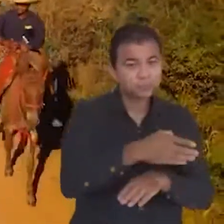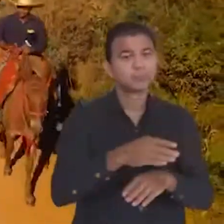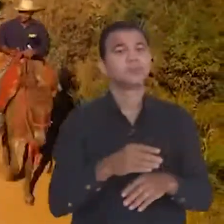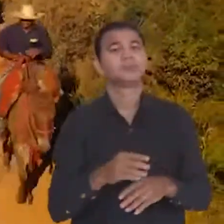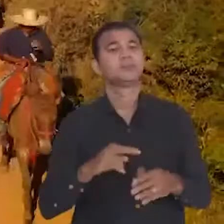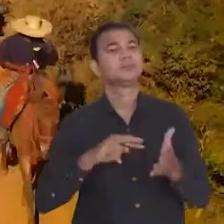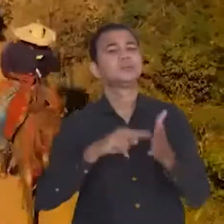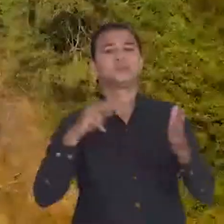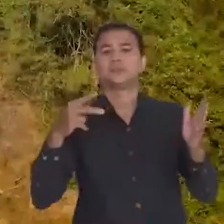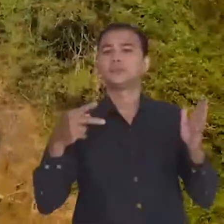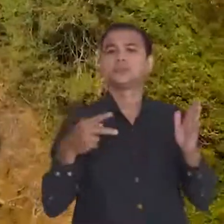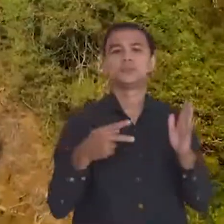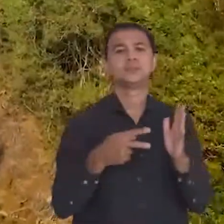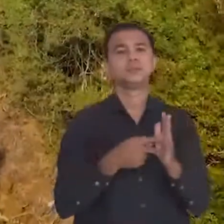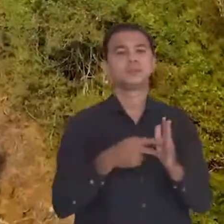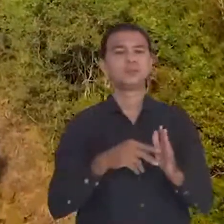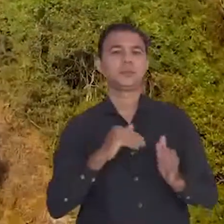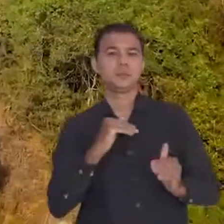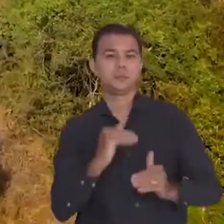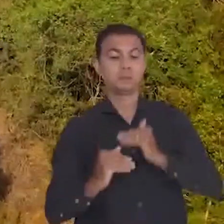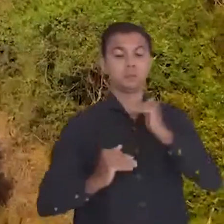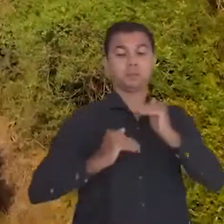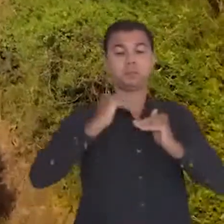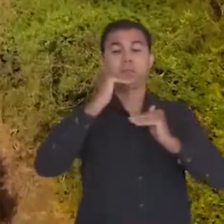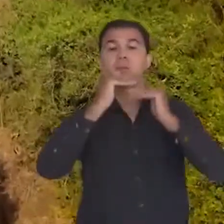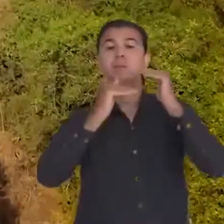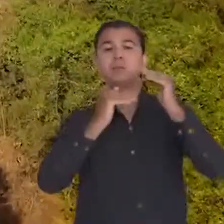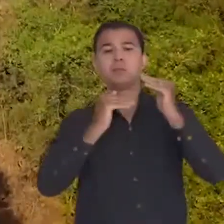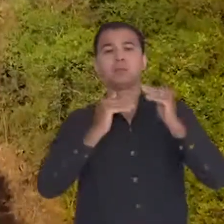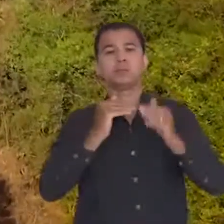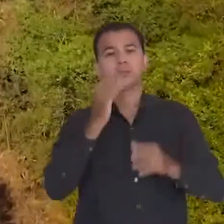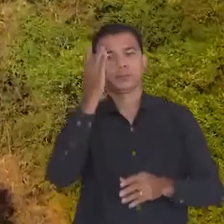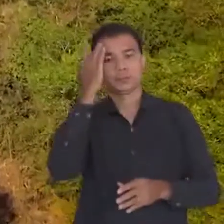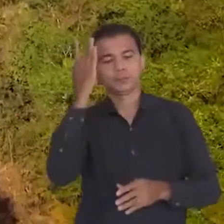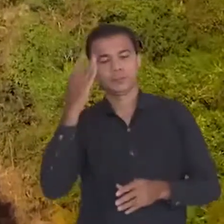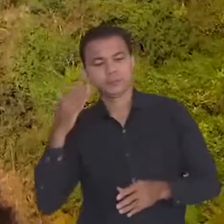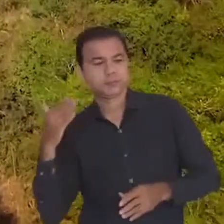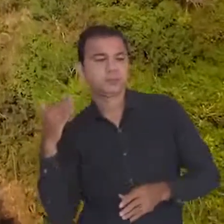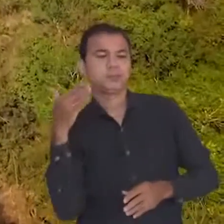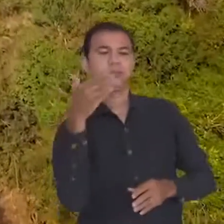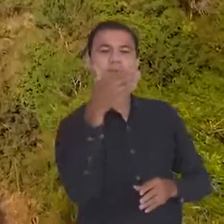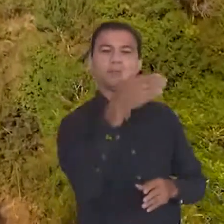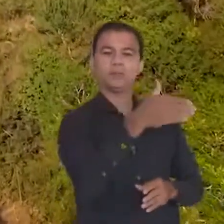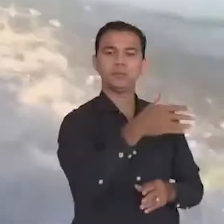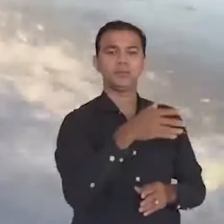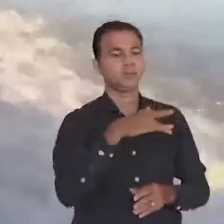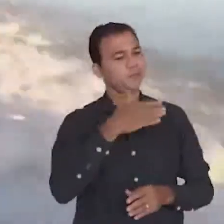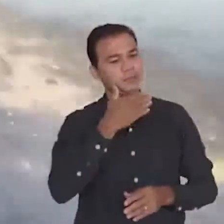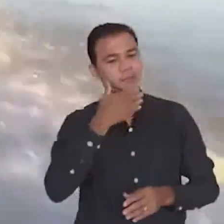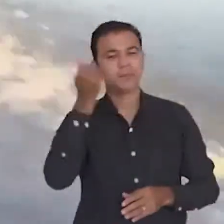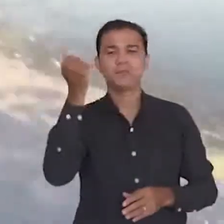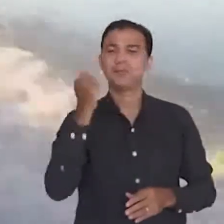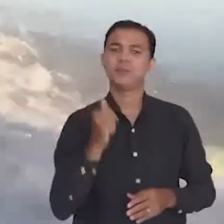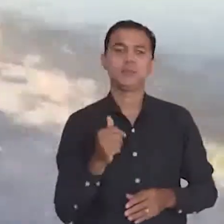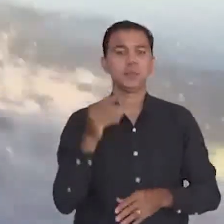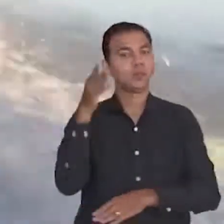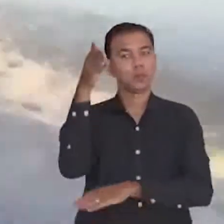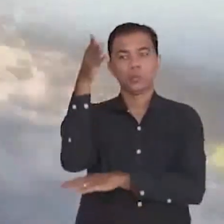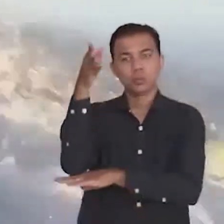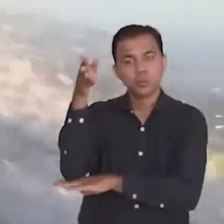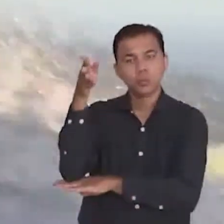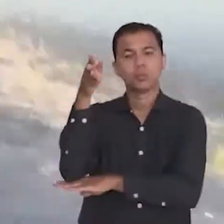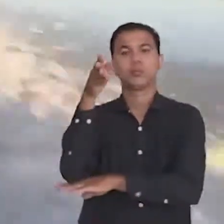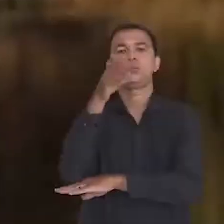facilitar o acesso ao local é sinônimo de desenvolvimento, facilita o trajeto dos turistas e